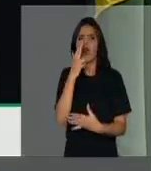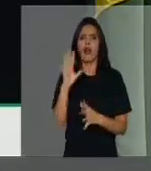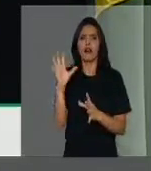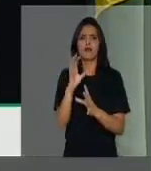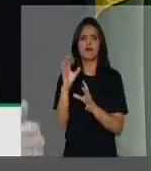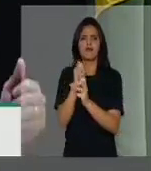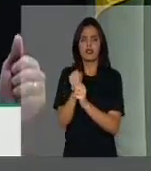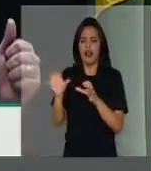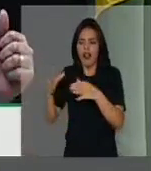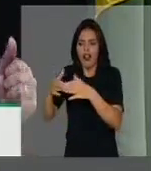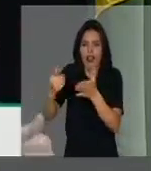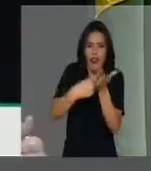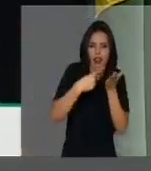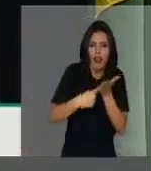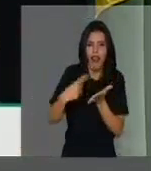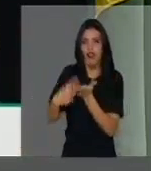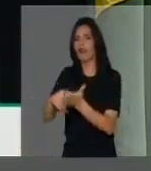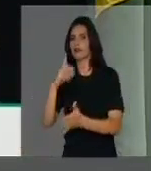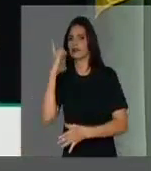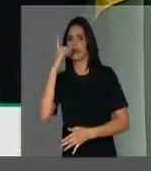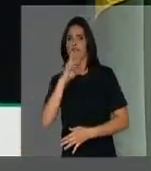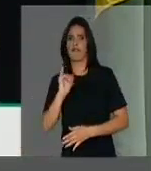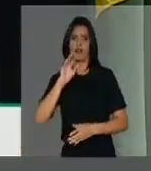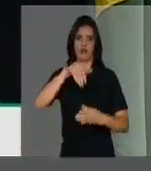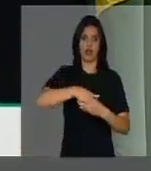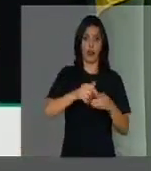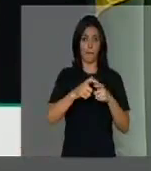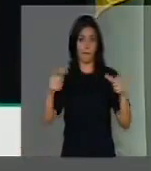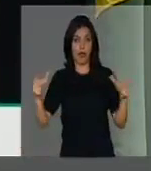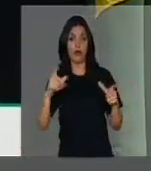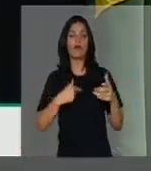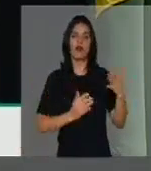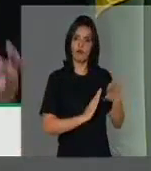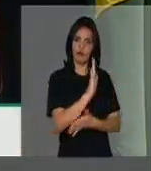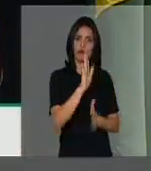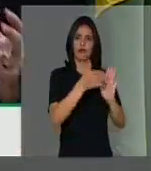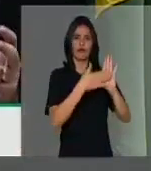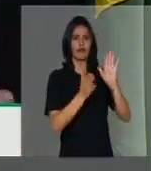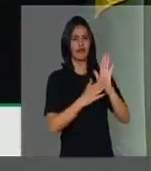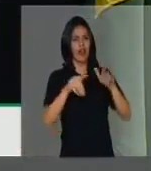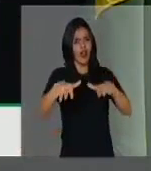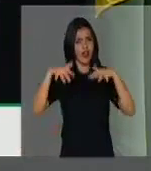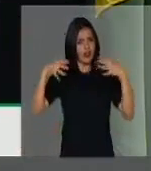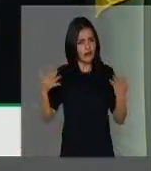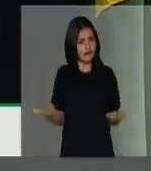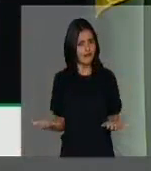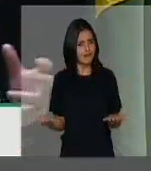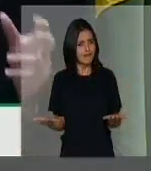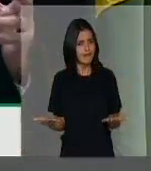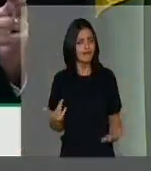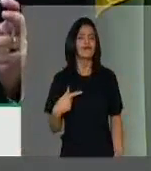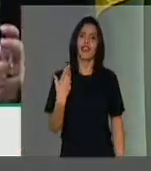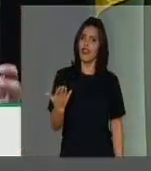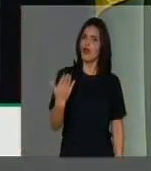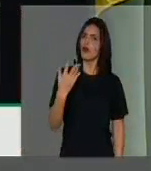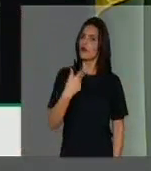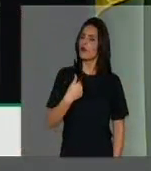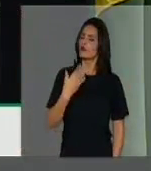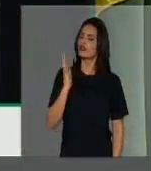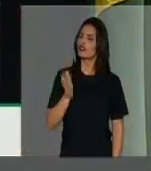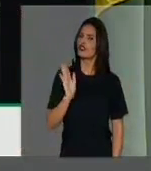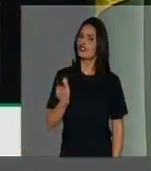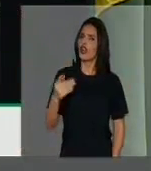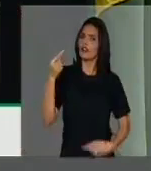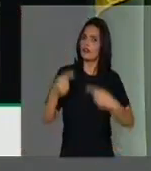parlamentares que dêem maioria para que eles aprovem essa matéria no plenário. E vejam só, eu fiz essa discussão